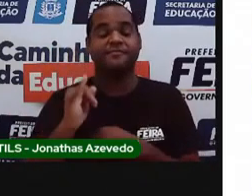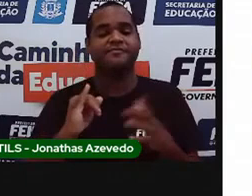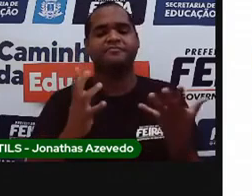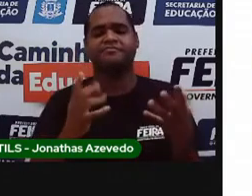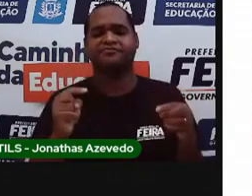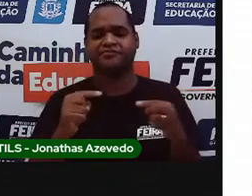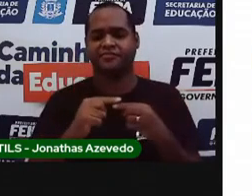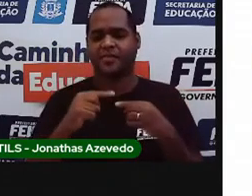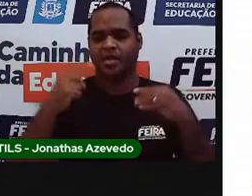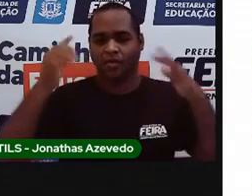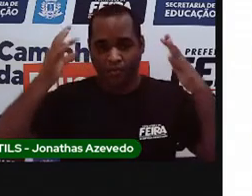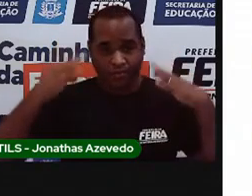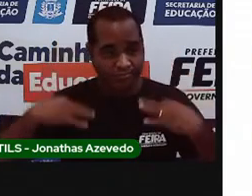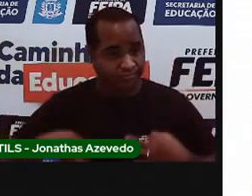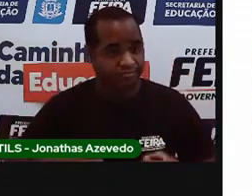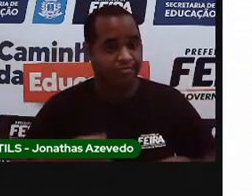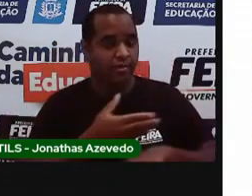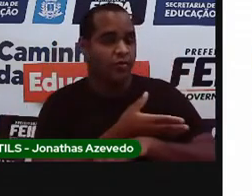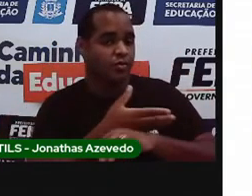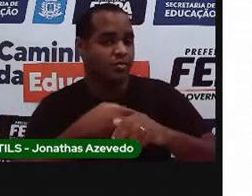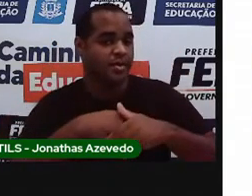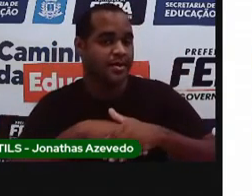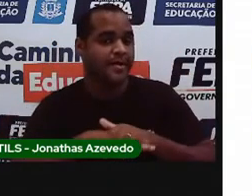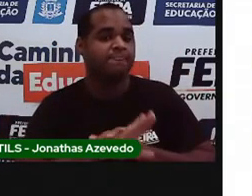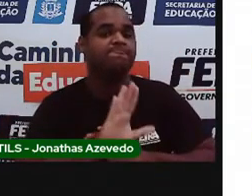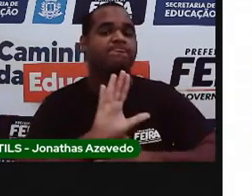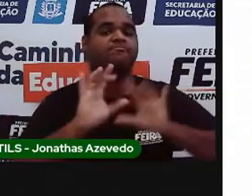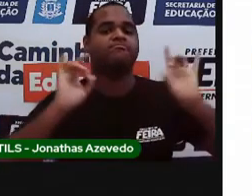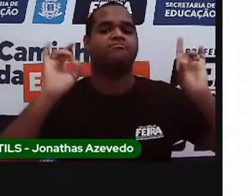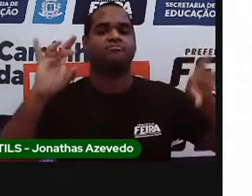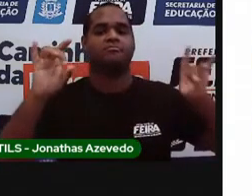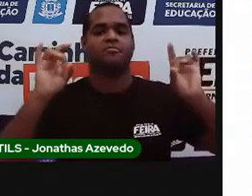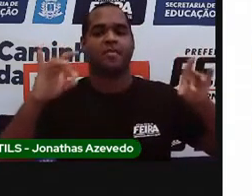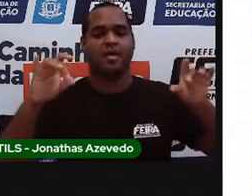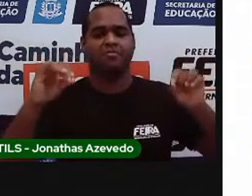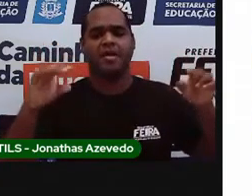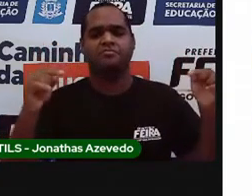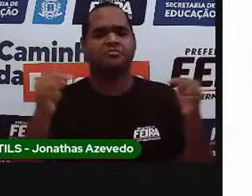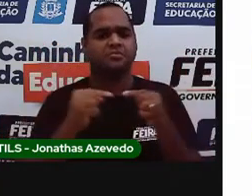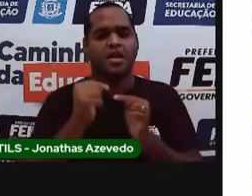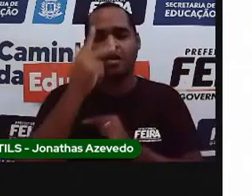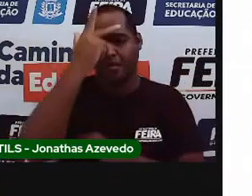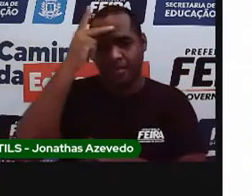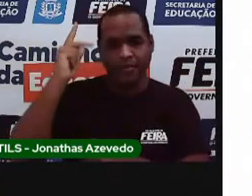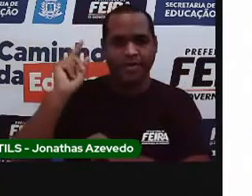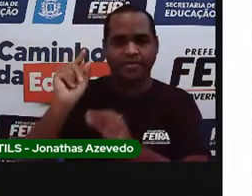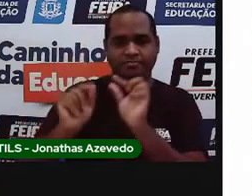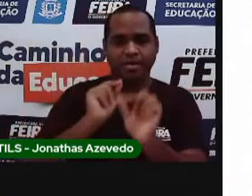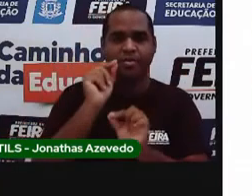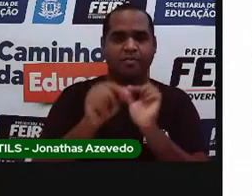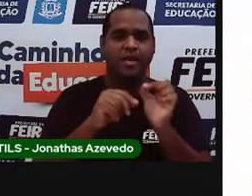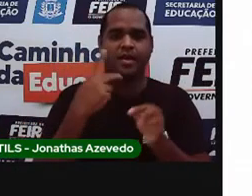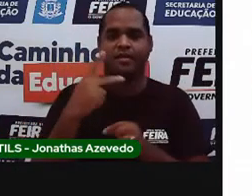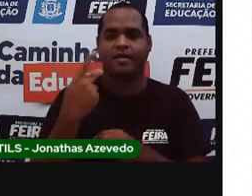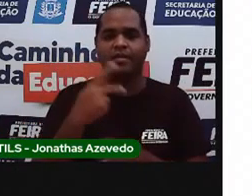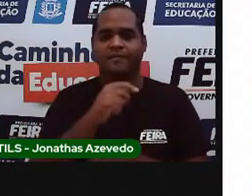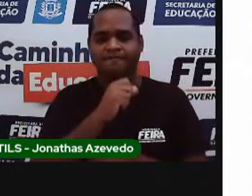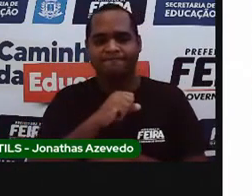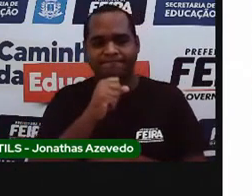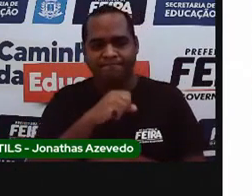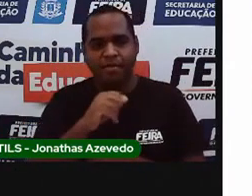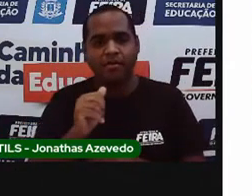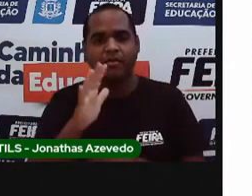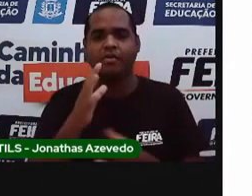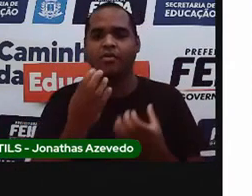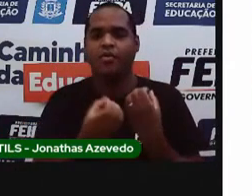vestem assim em períodos especiais. Mas as pessoas mais velhas das comunidades, elas